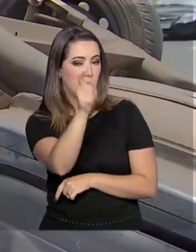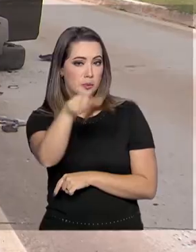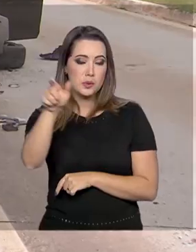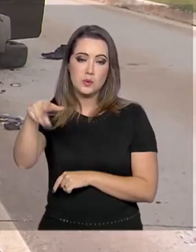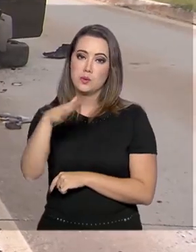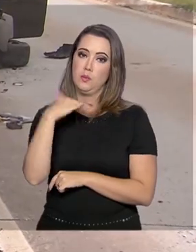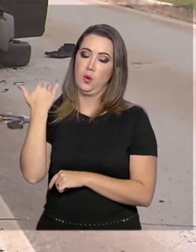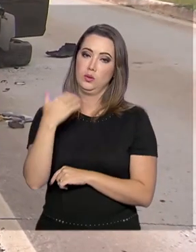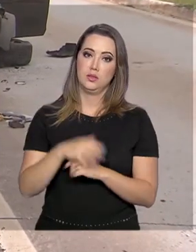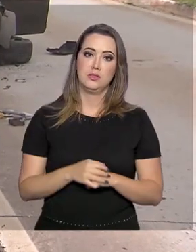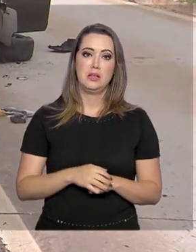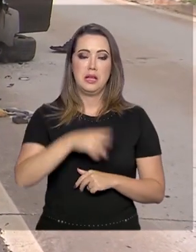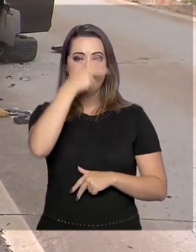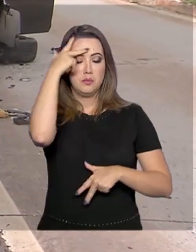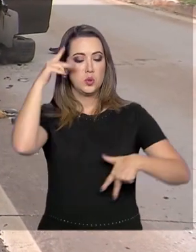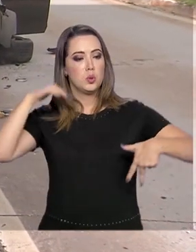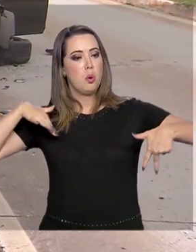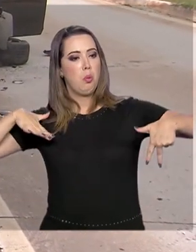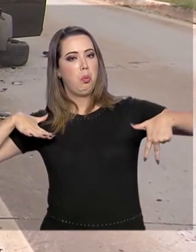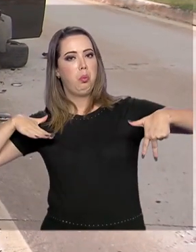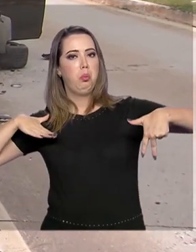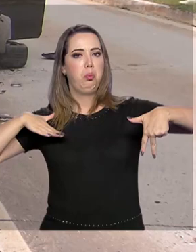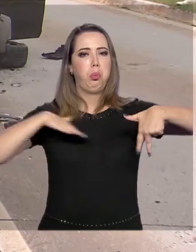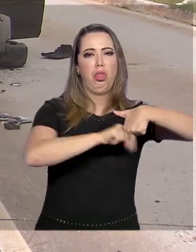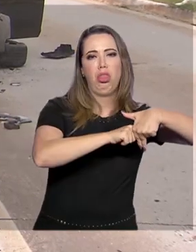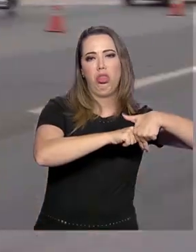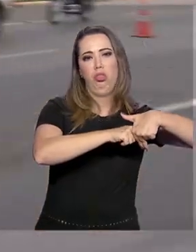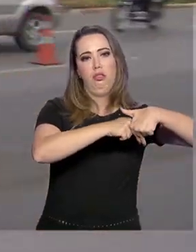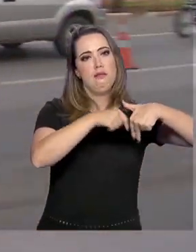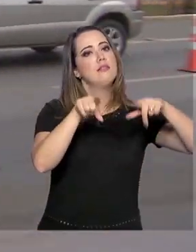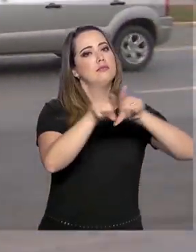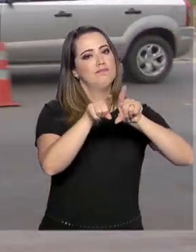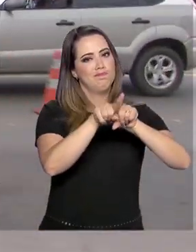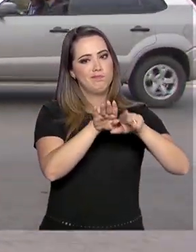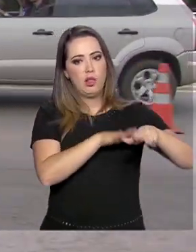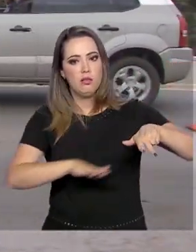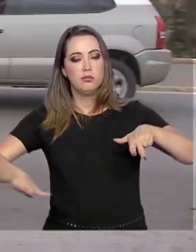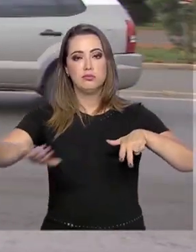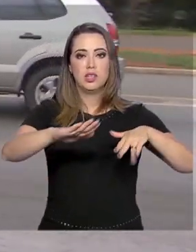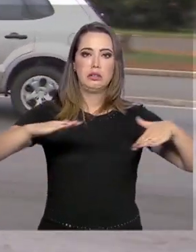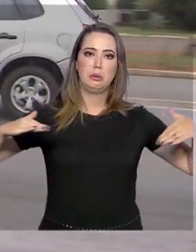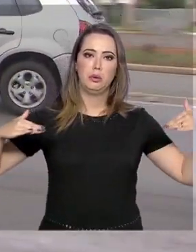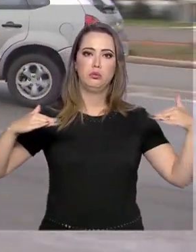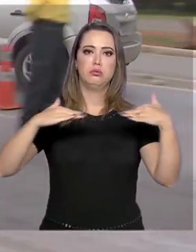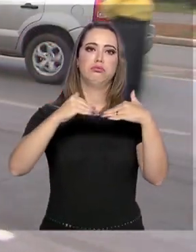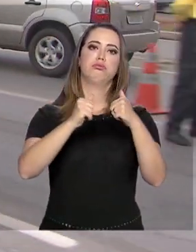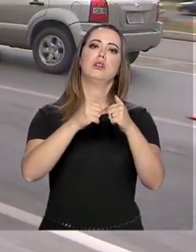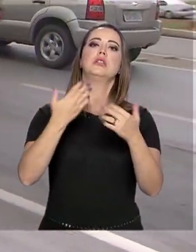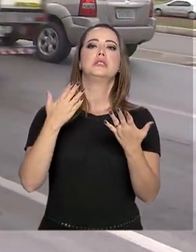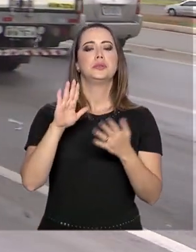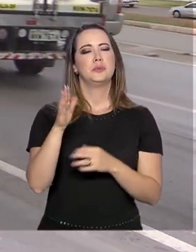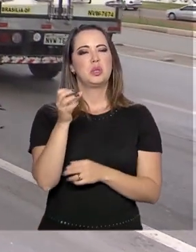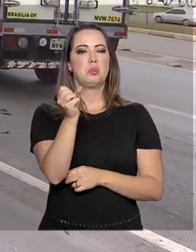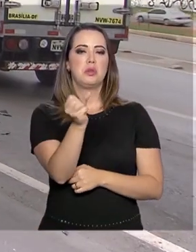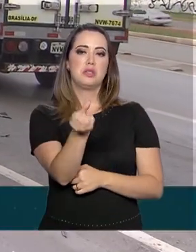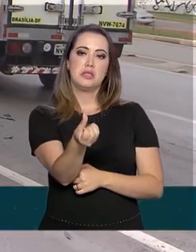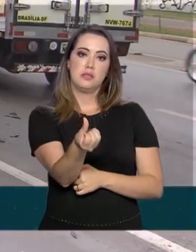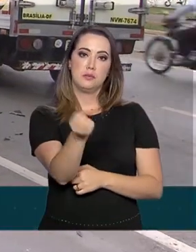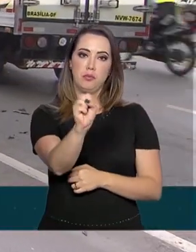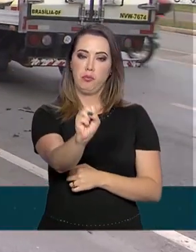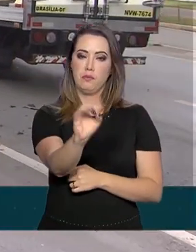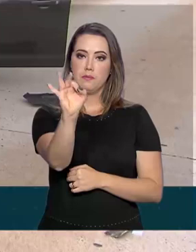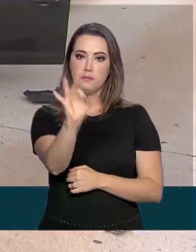atropelamentos de pessoas, saídas de pista e colisões frontais foram responsáveis por 68%